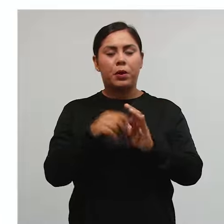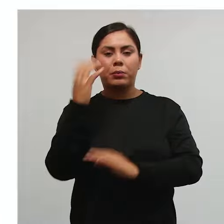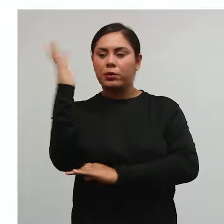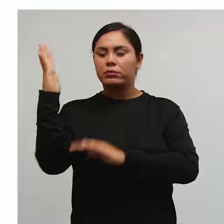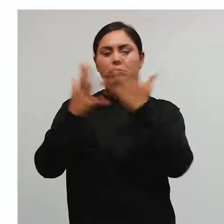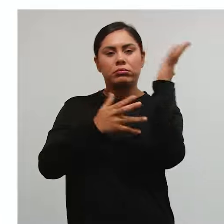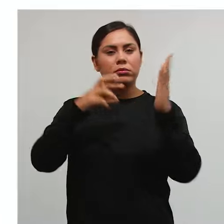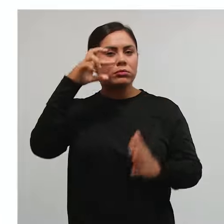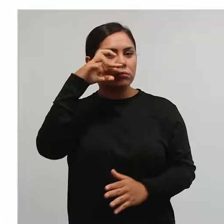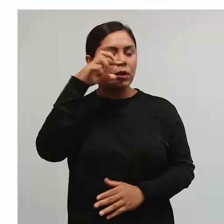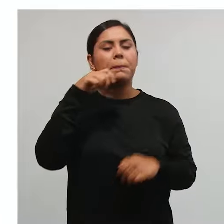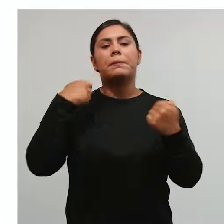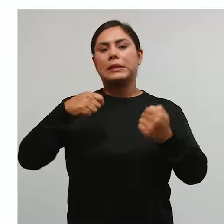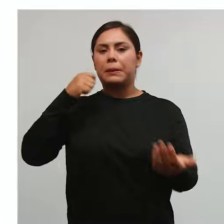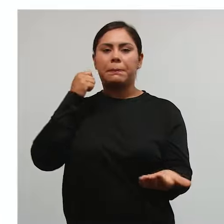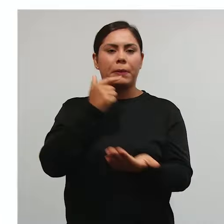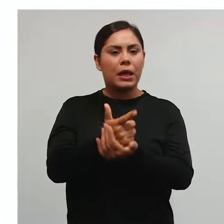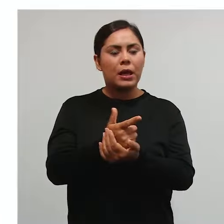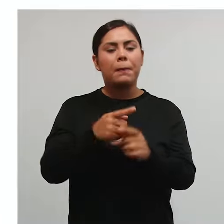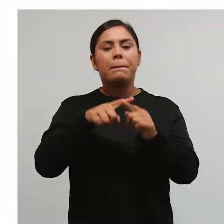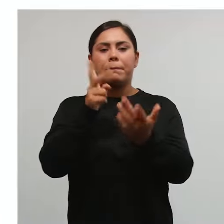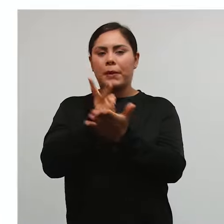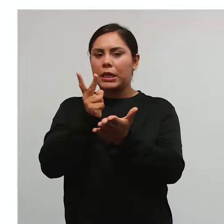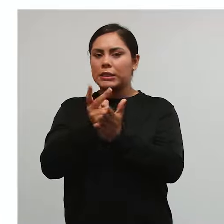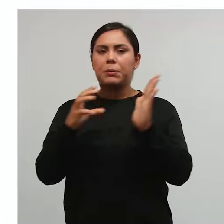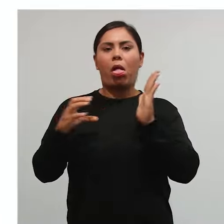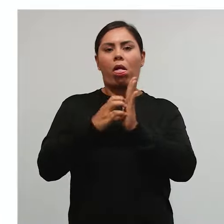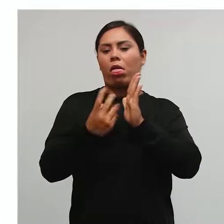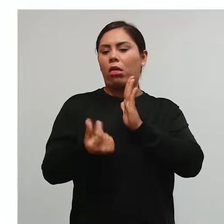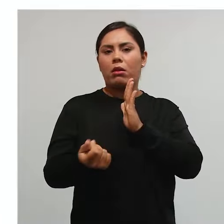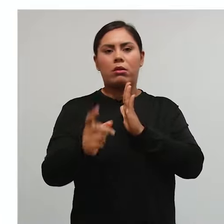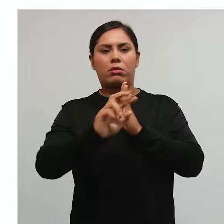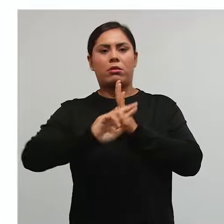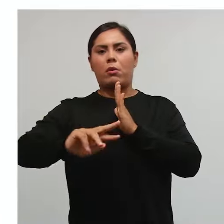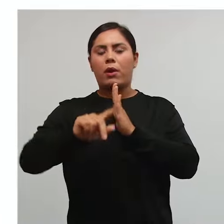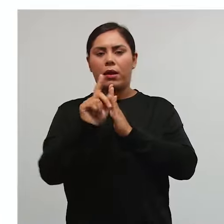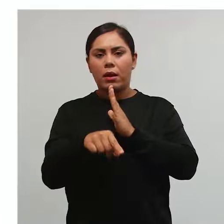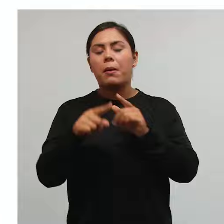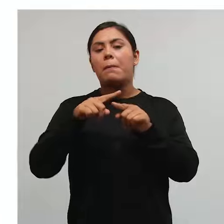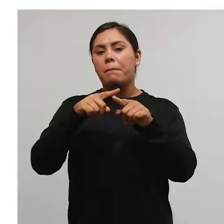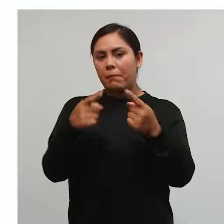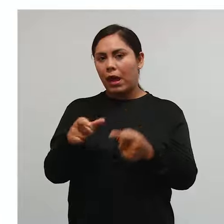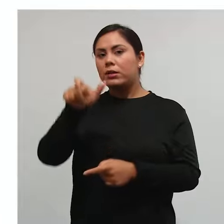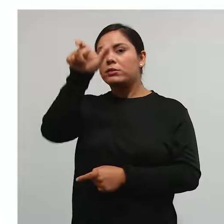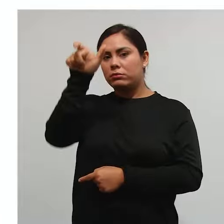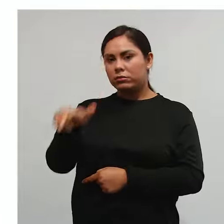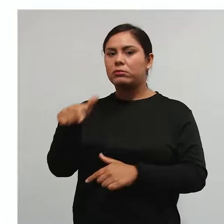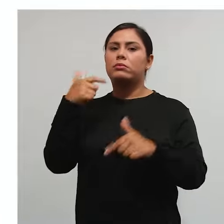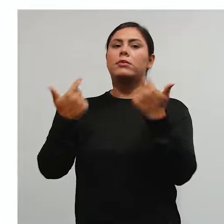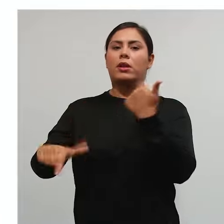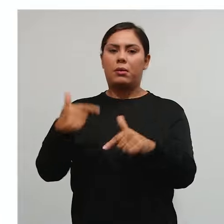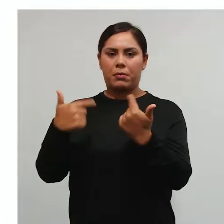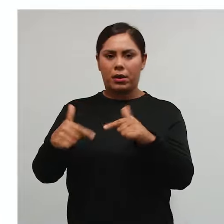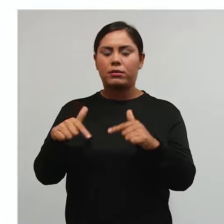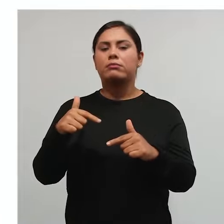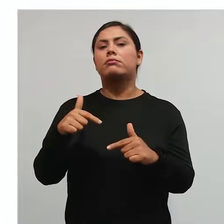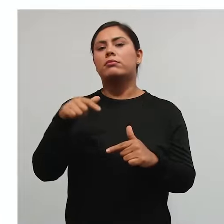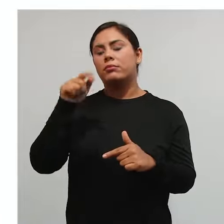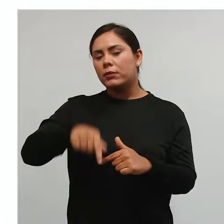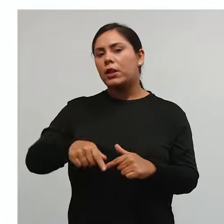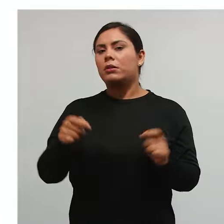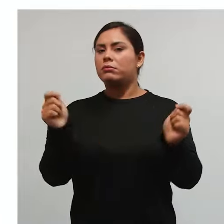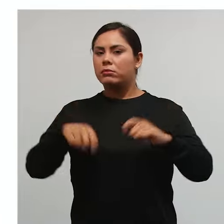tem que pagar, mesmo se a fiscalização não for efetiva, mas se o ente presta esse serviço, né? Ou seja,